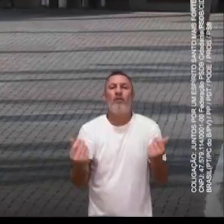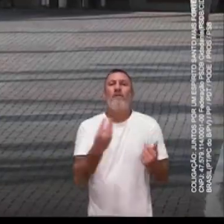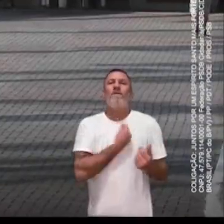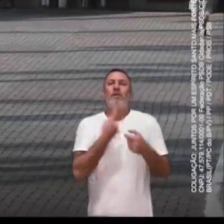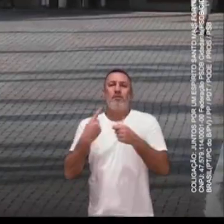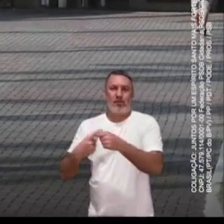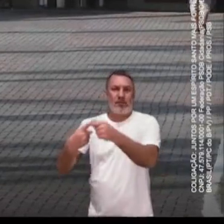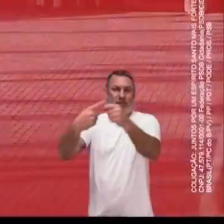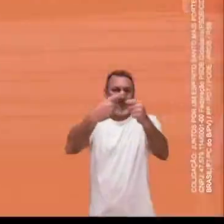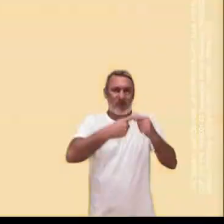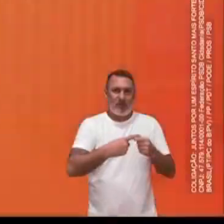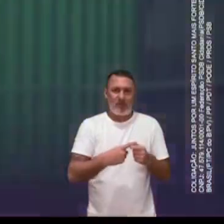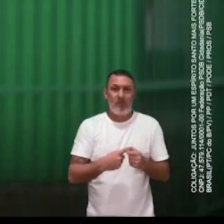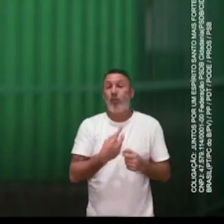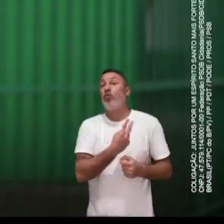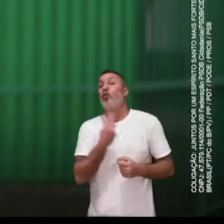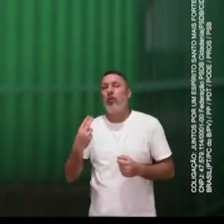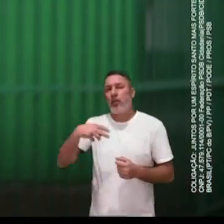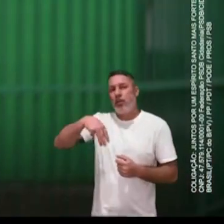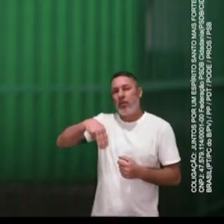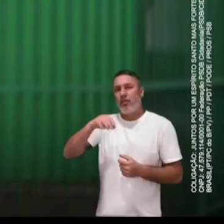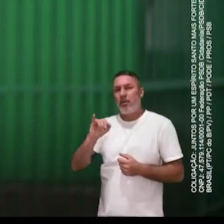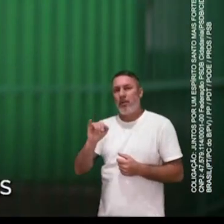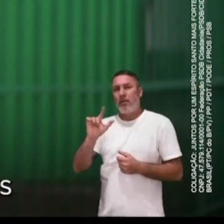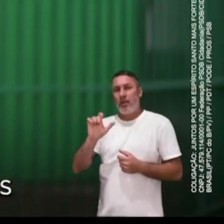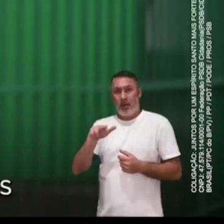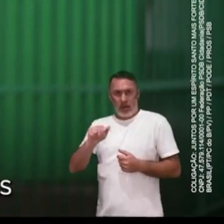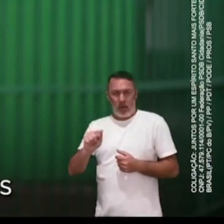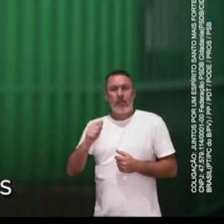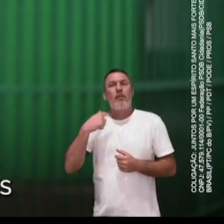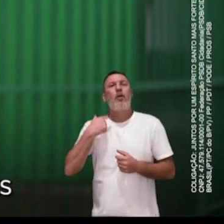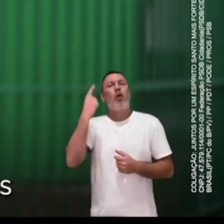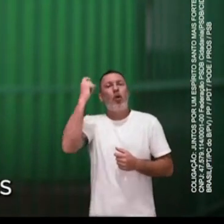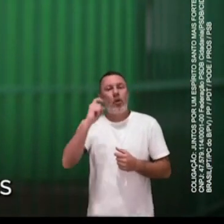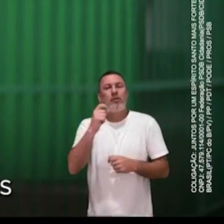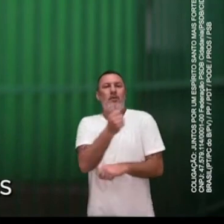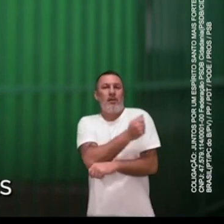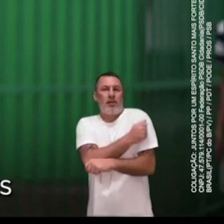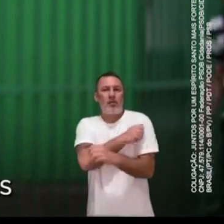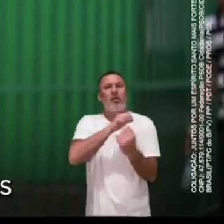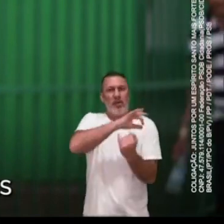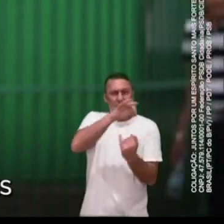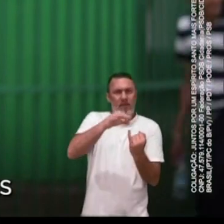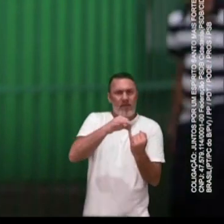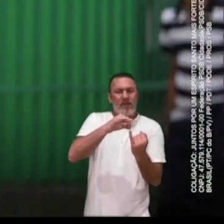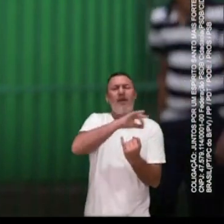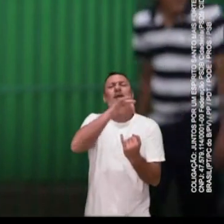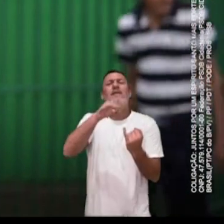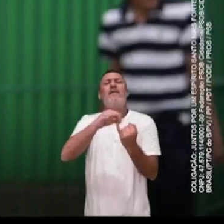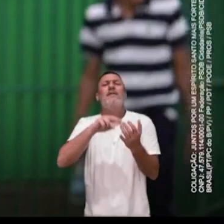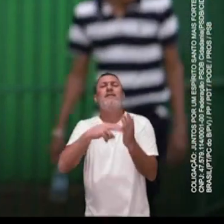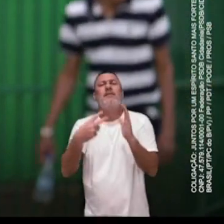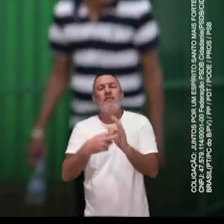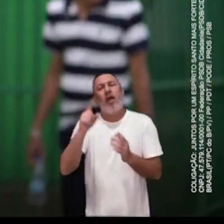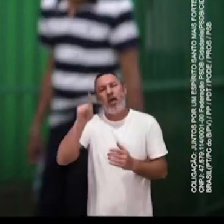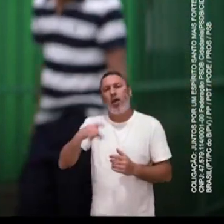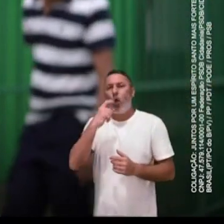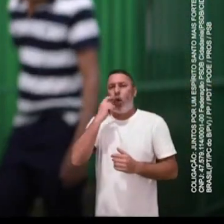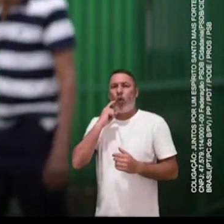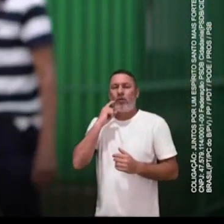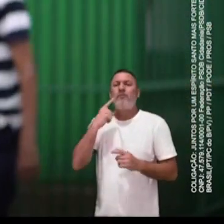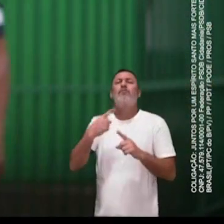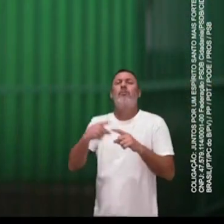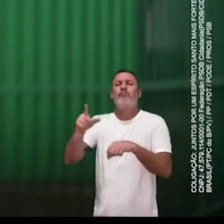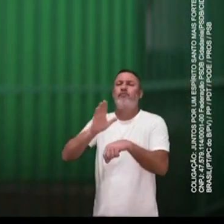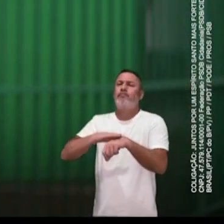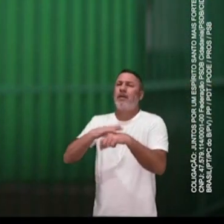nossos municípios. Me chamo Milena. Fui ex-estudante do IFES. Falar em IFES é falar em Rose de Freitas.